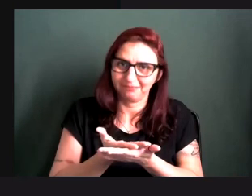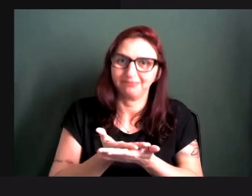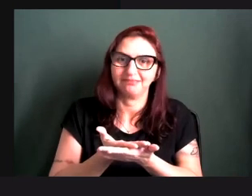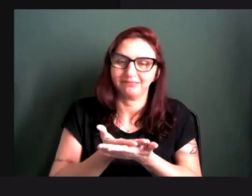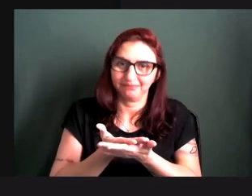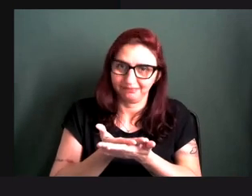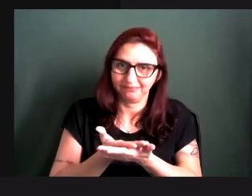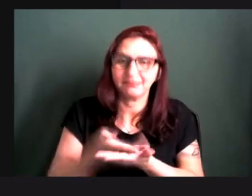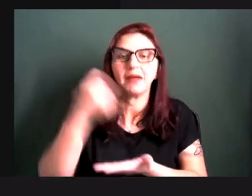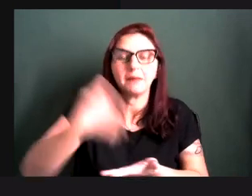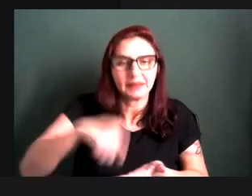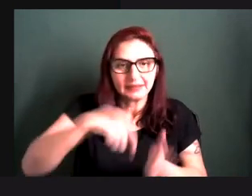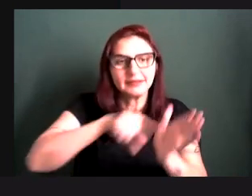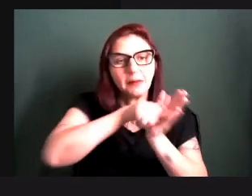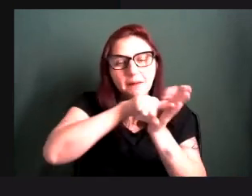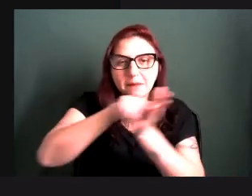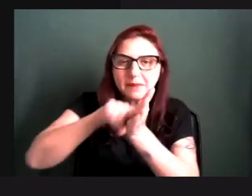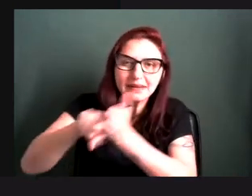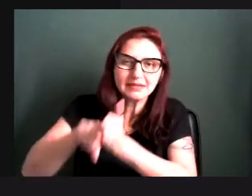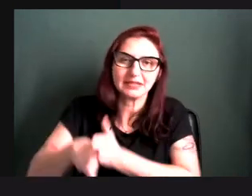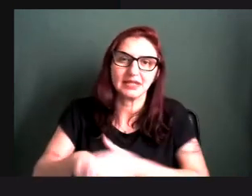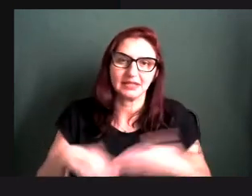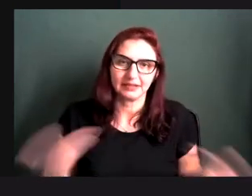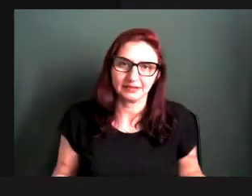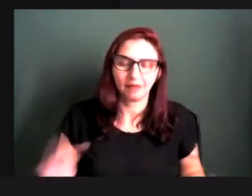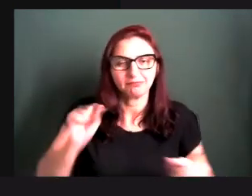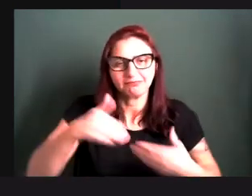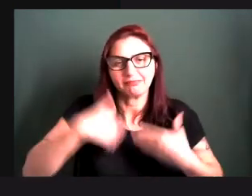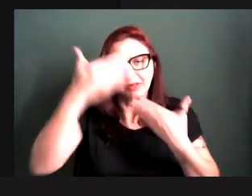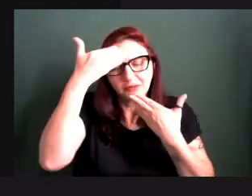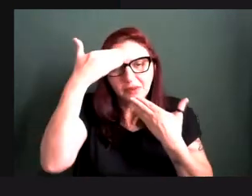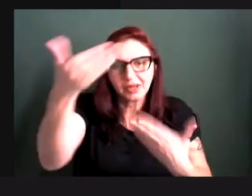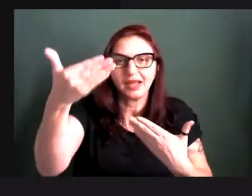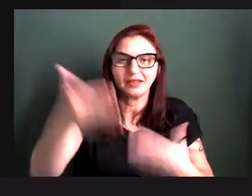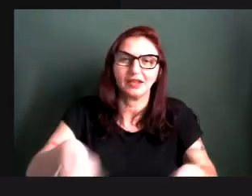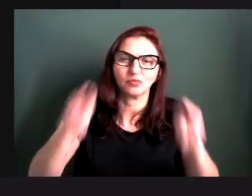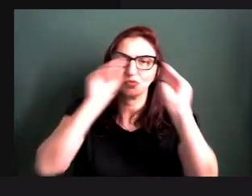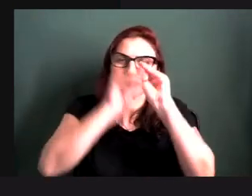fazer pesquisas, é isso. Gratidão e beijos.